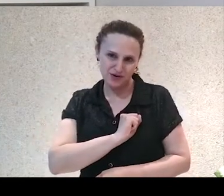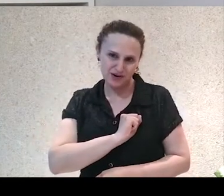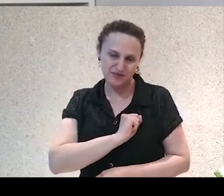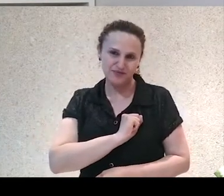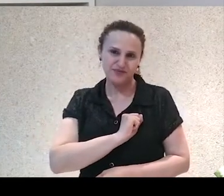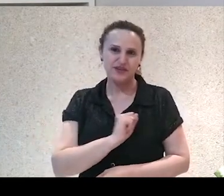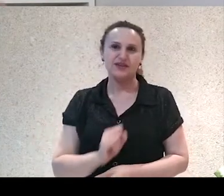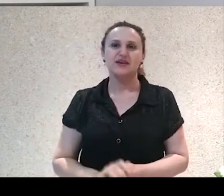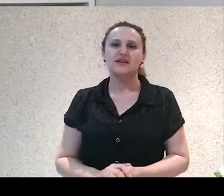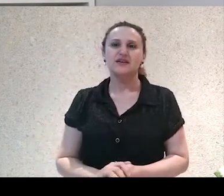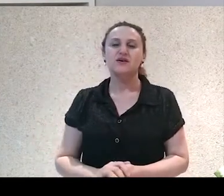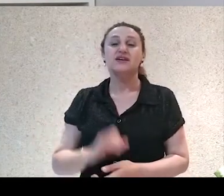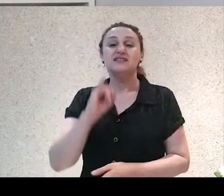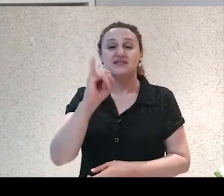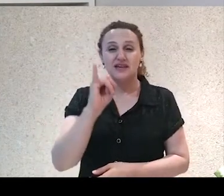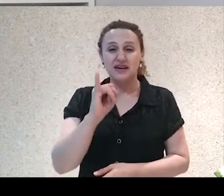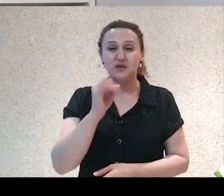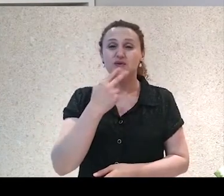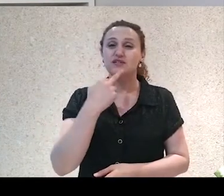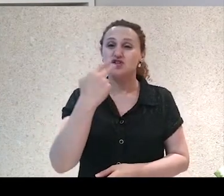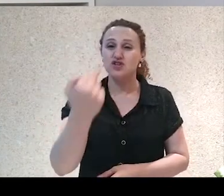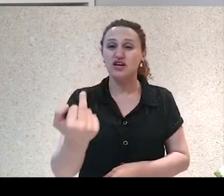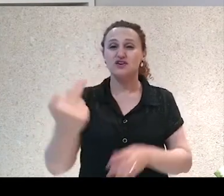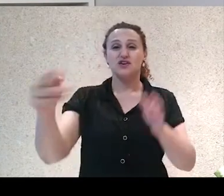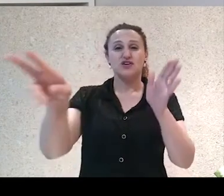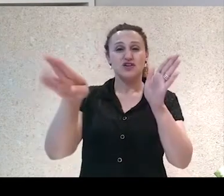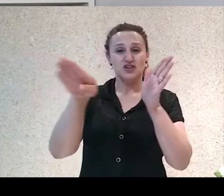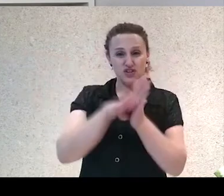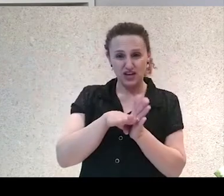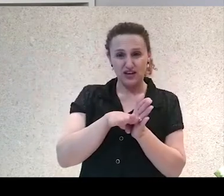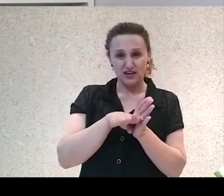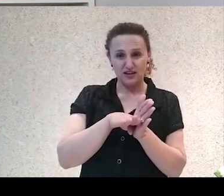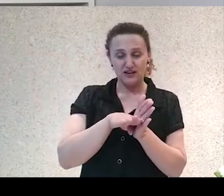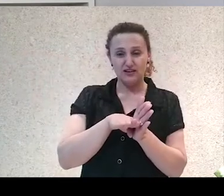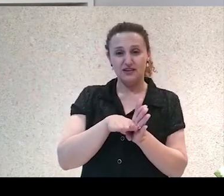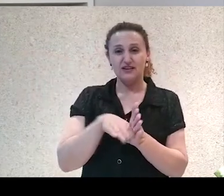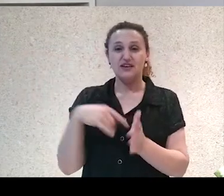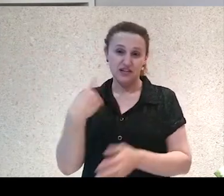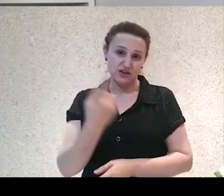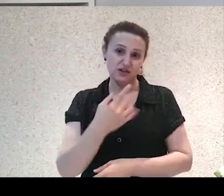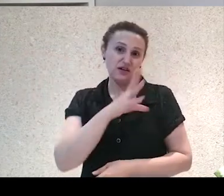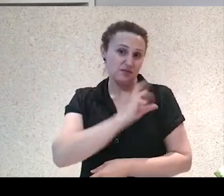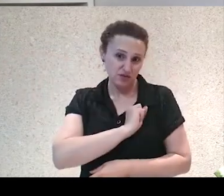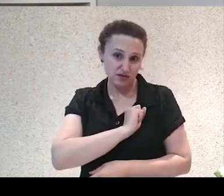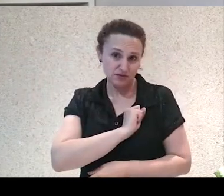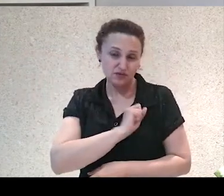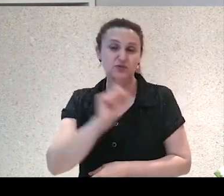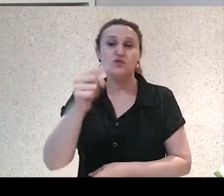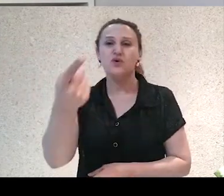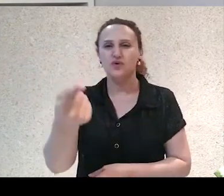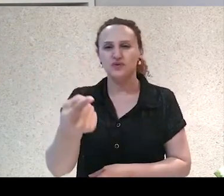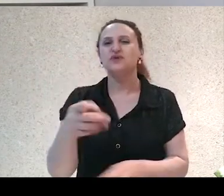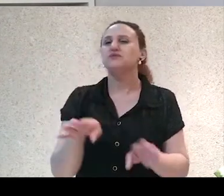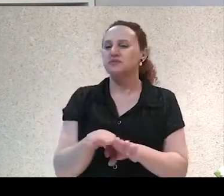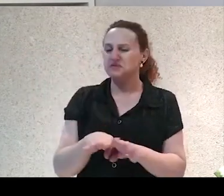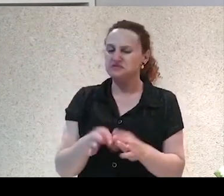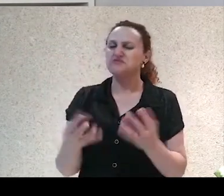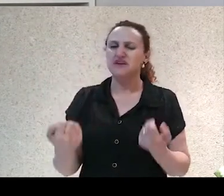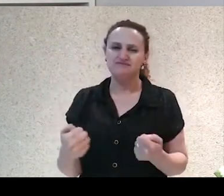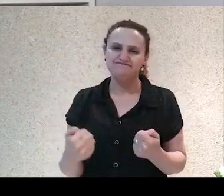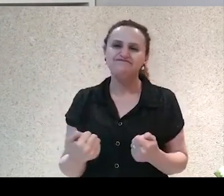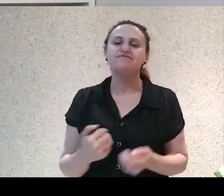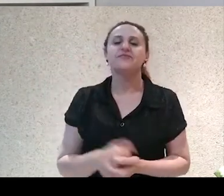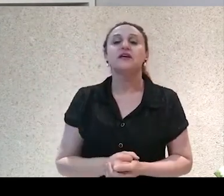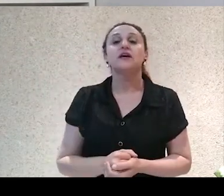país da gente, a gente amar o país do qual a gente faz parte, ou a gente não amar, né? E por fim, tem uma obra